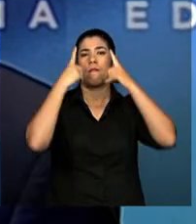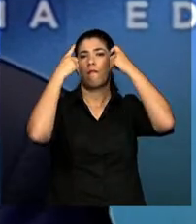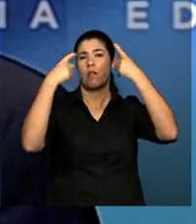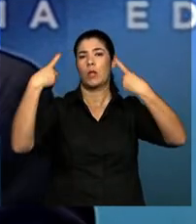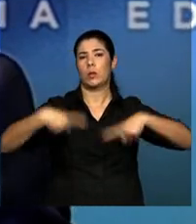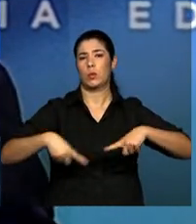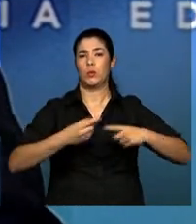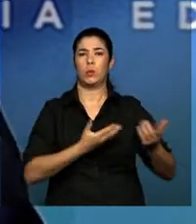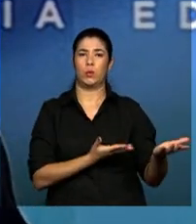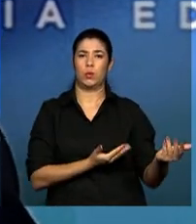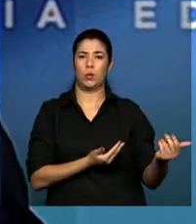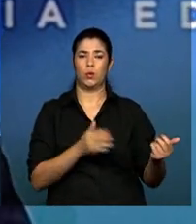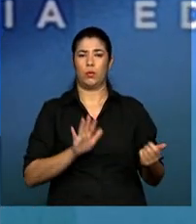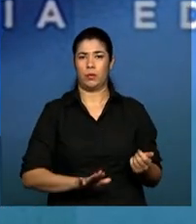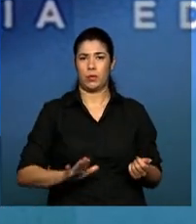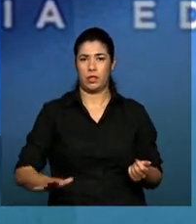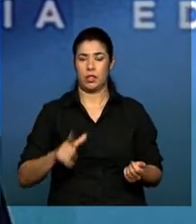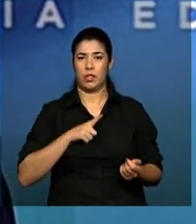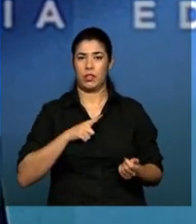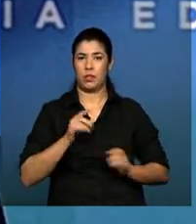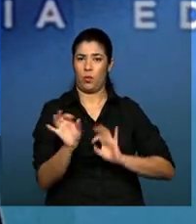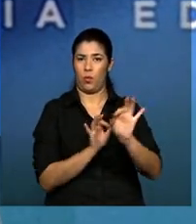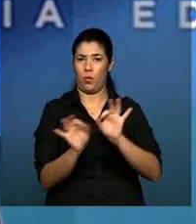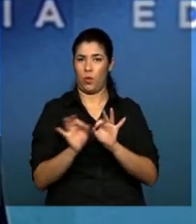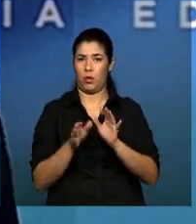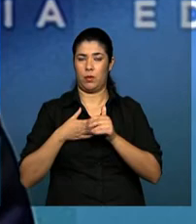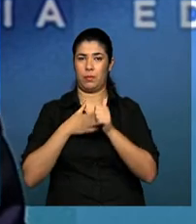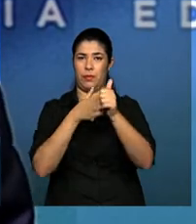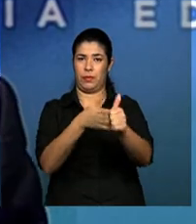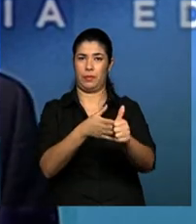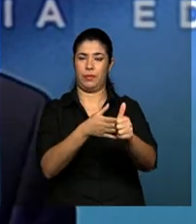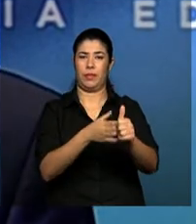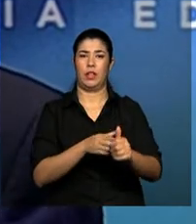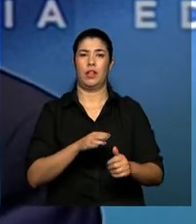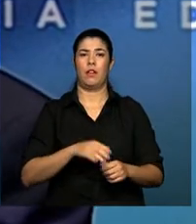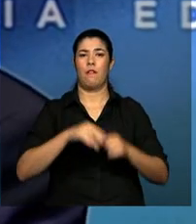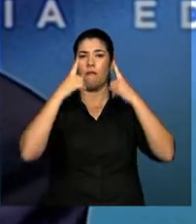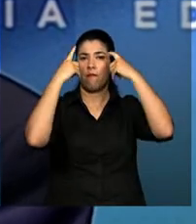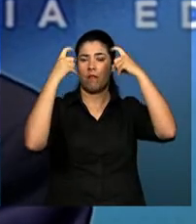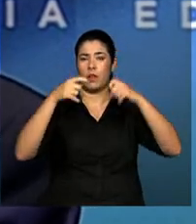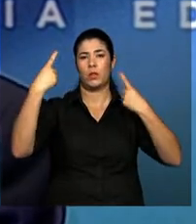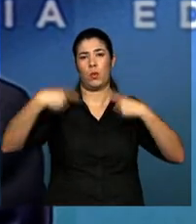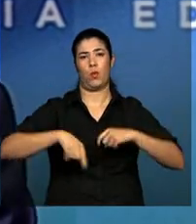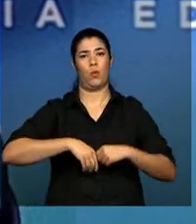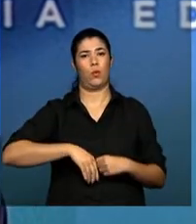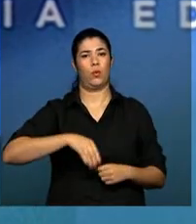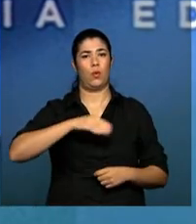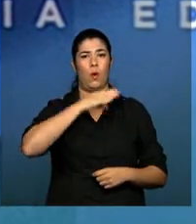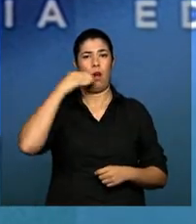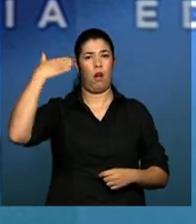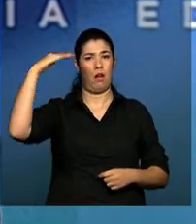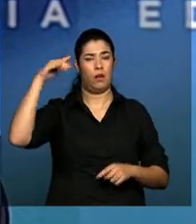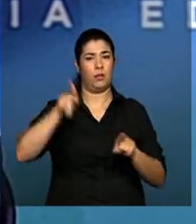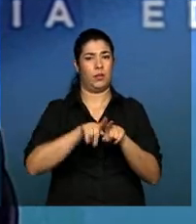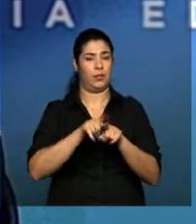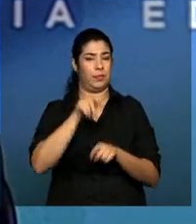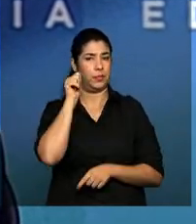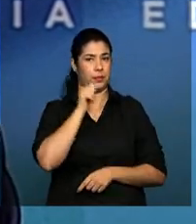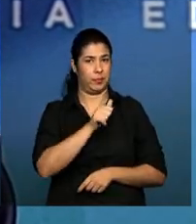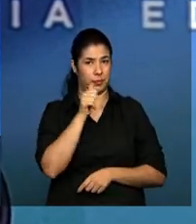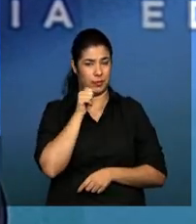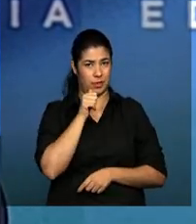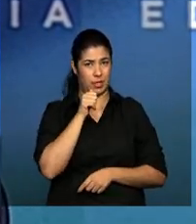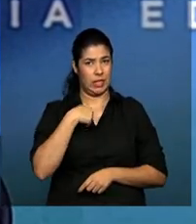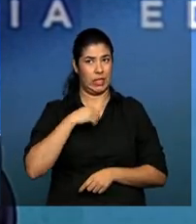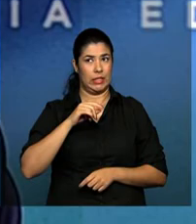adolescente, já há toda uma estrutura de encaminhamento. Contra o adulto, contra a mulher, por exemplo, ela tem autonomia para decidir se vai